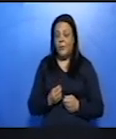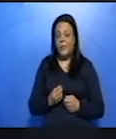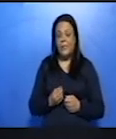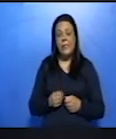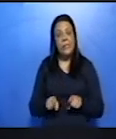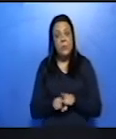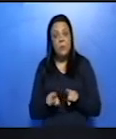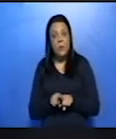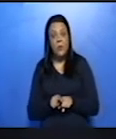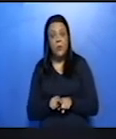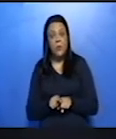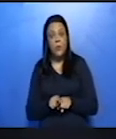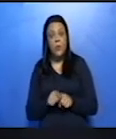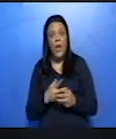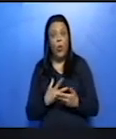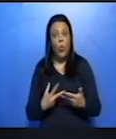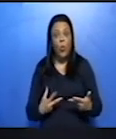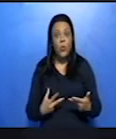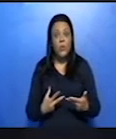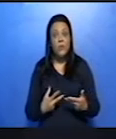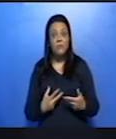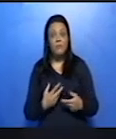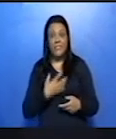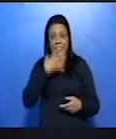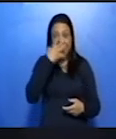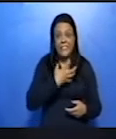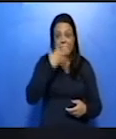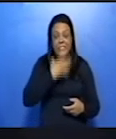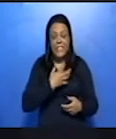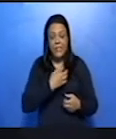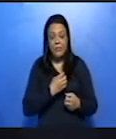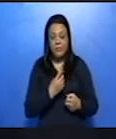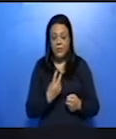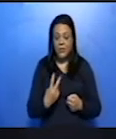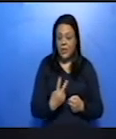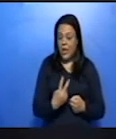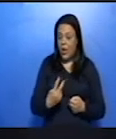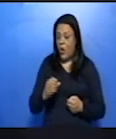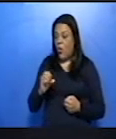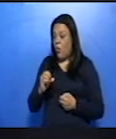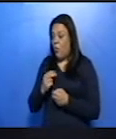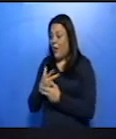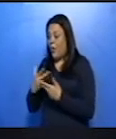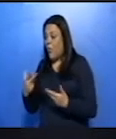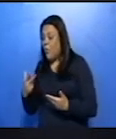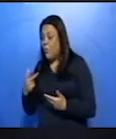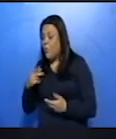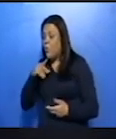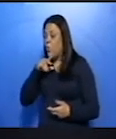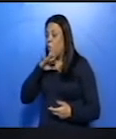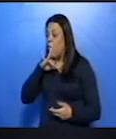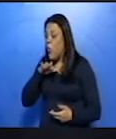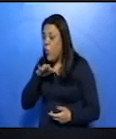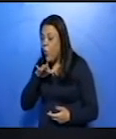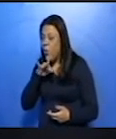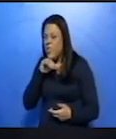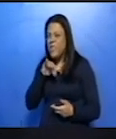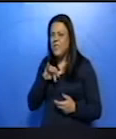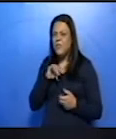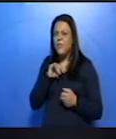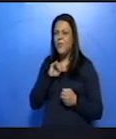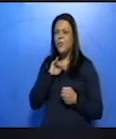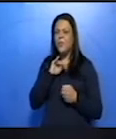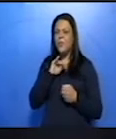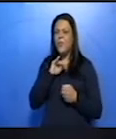nesse momento que pode ser algo que tenha acontecido de muito ruim, que demanda uma